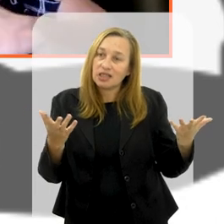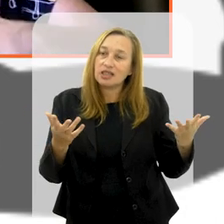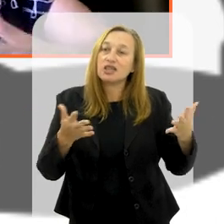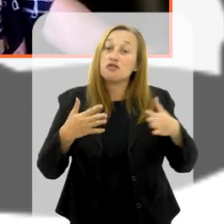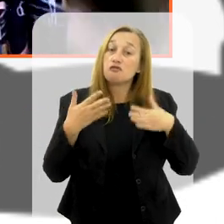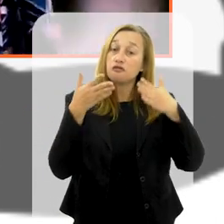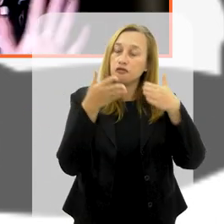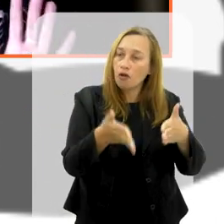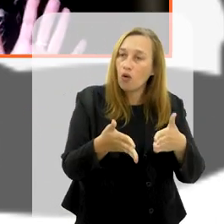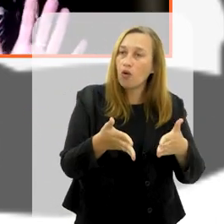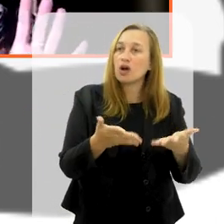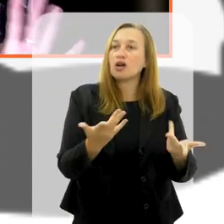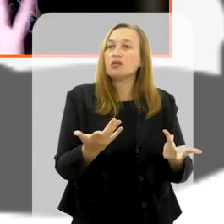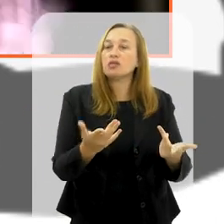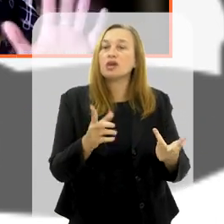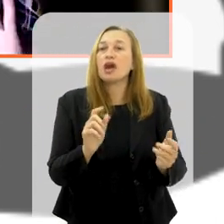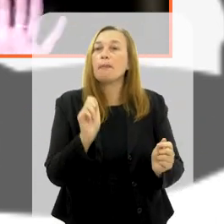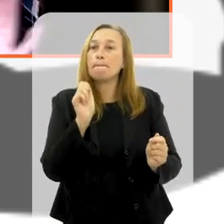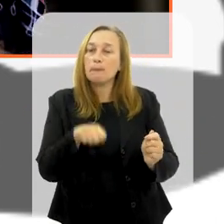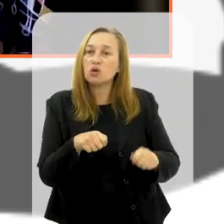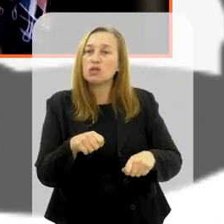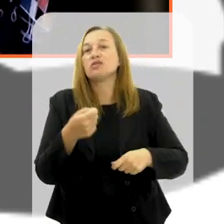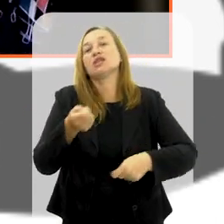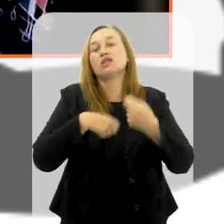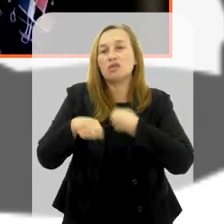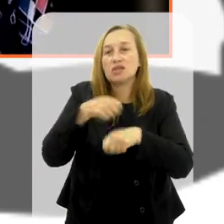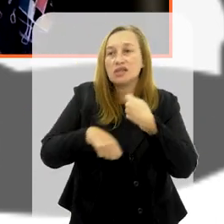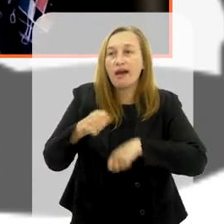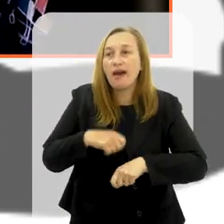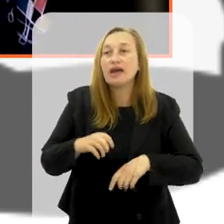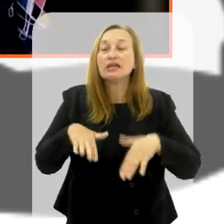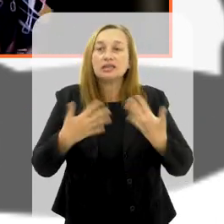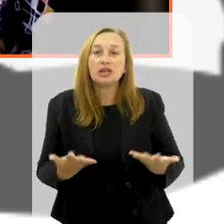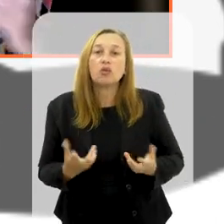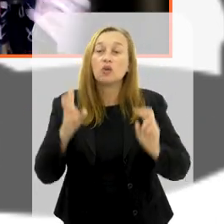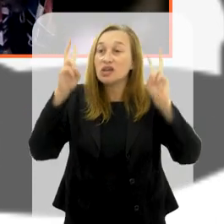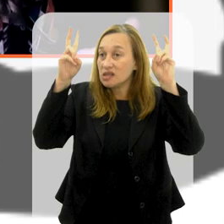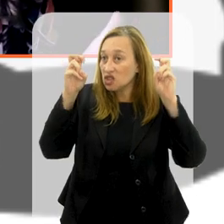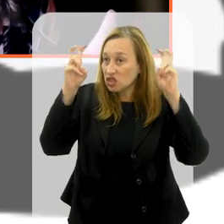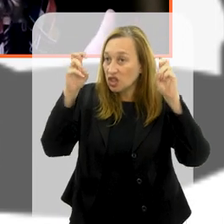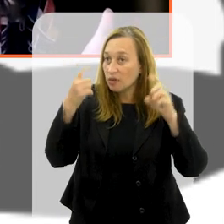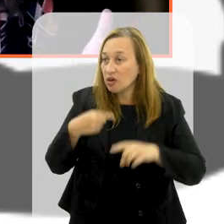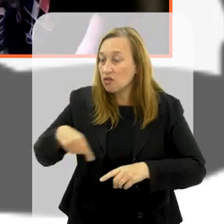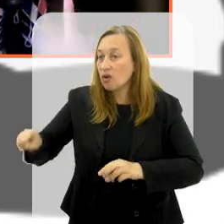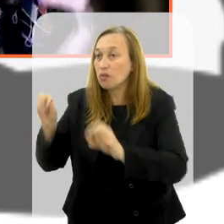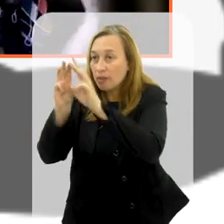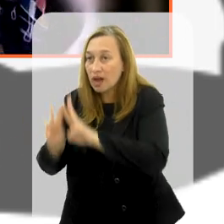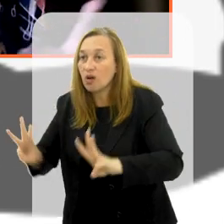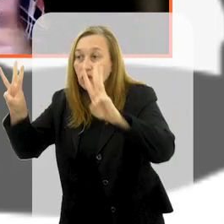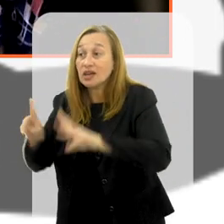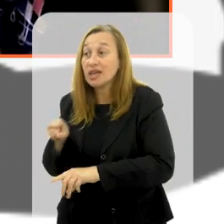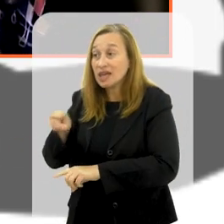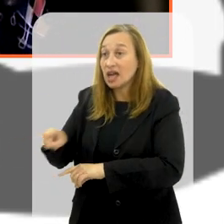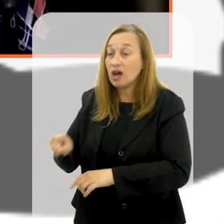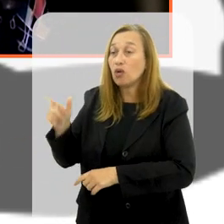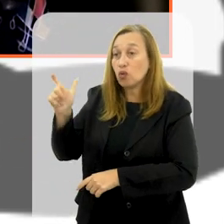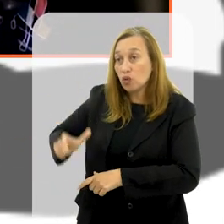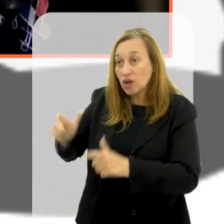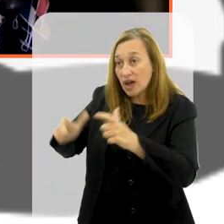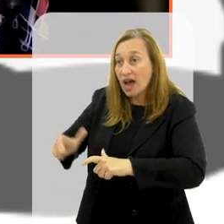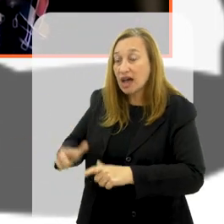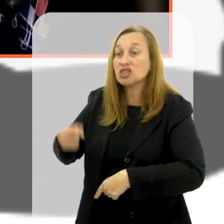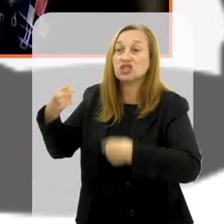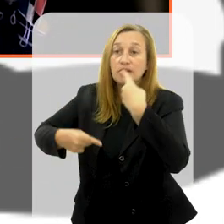e deixam lá sobre a mesa só aquilo que é possível negociar. E aí, temas vão para a ONU, porque ali, de fato, é um